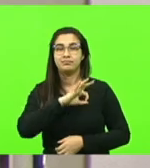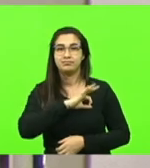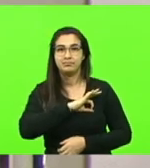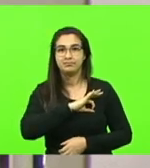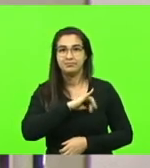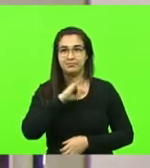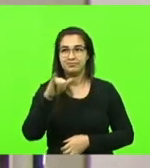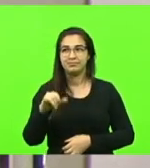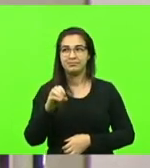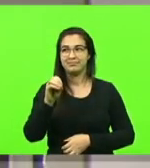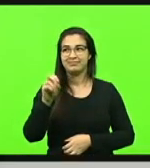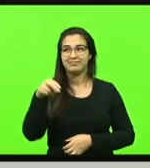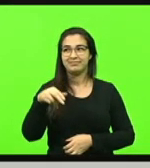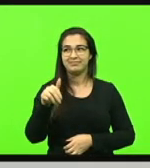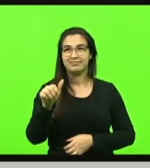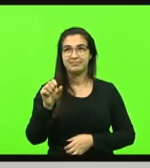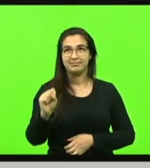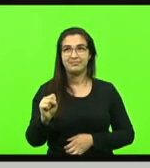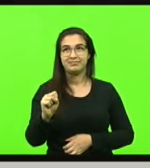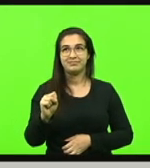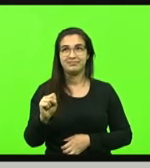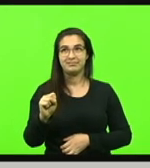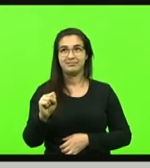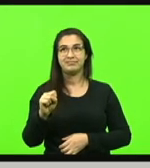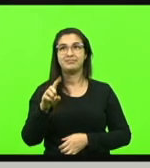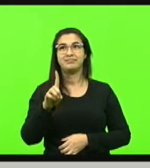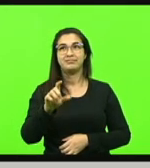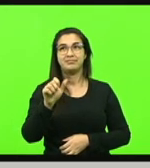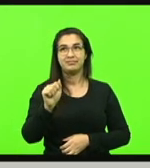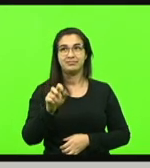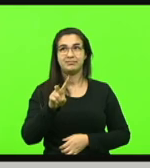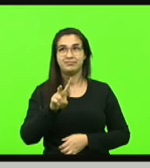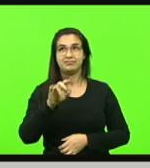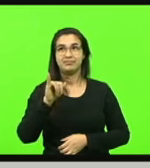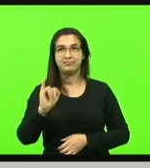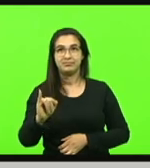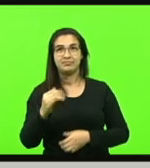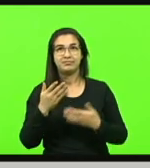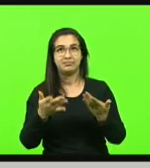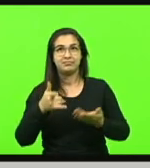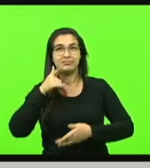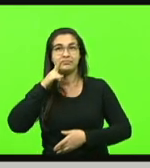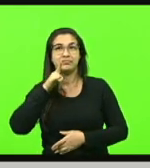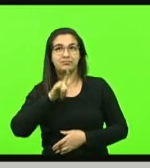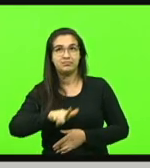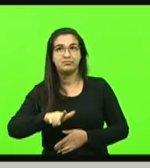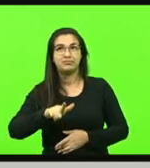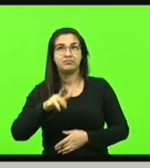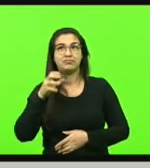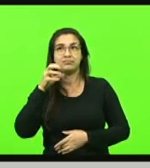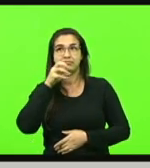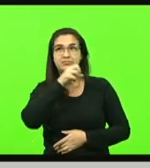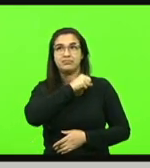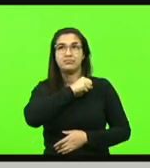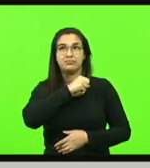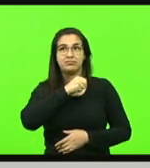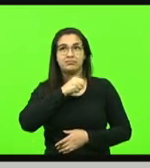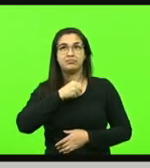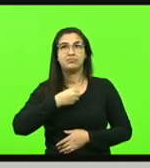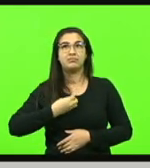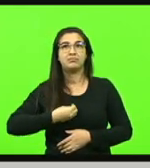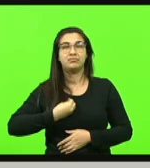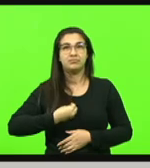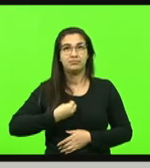Charamolsky e Davi Rangel dos Santos, por realizarem manobras de desobstrução das vias